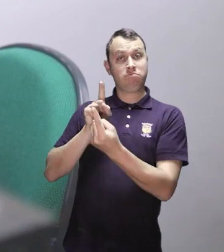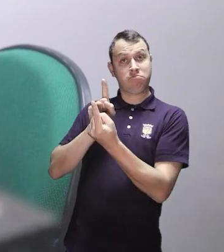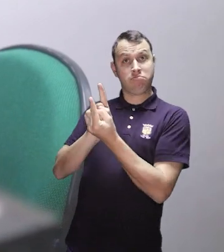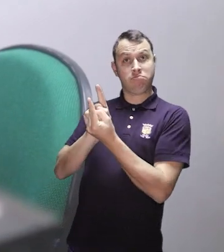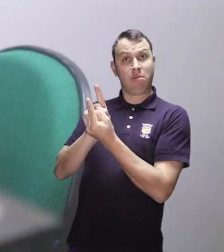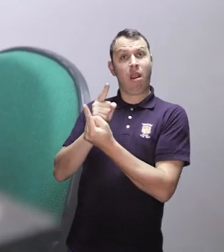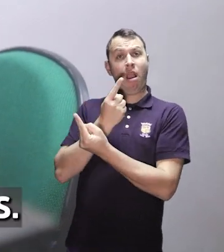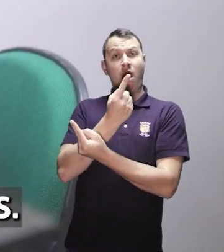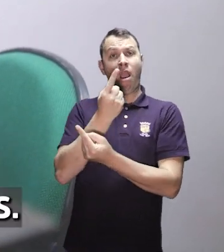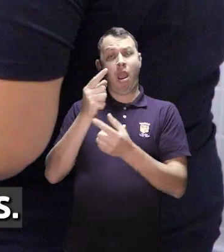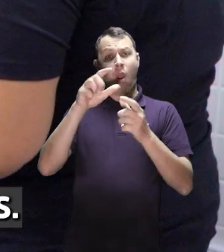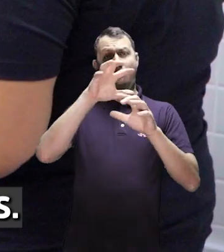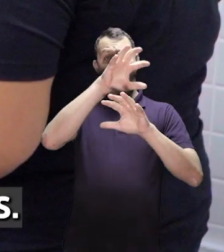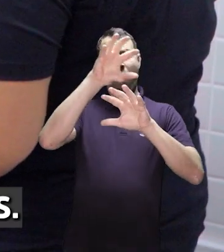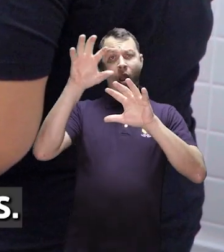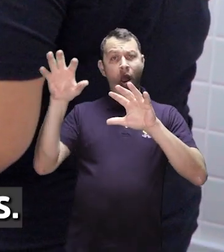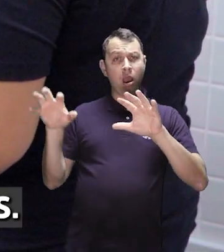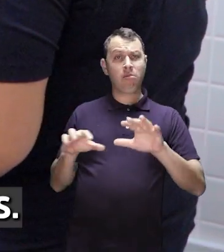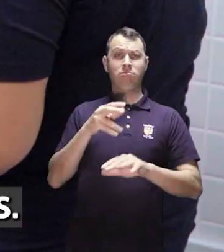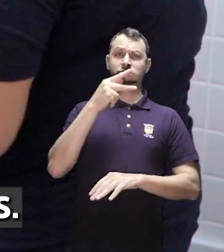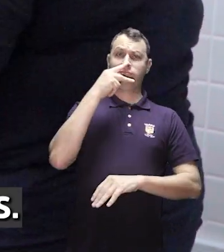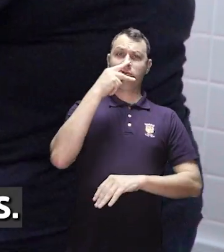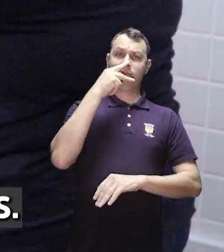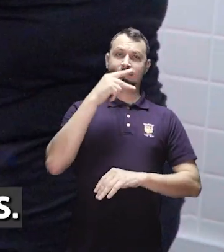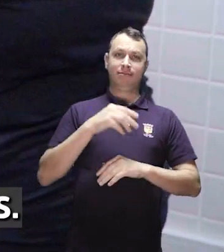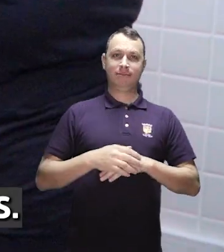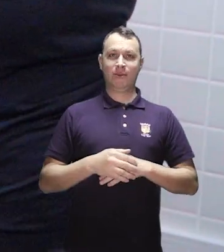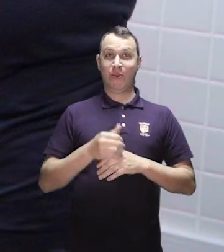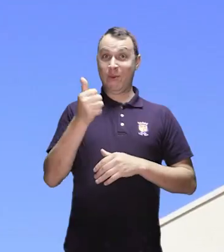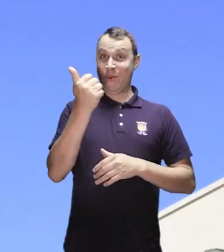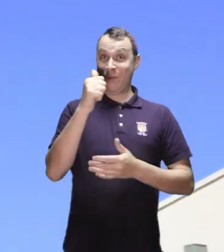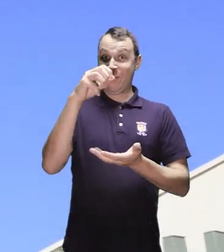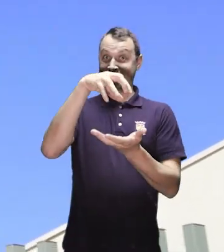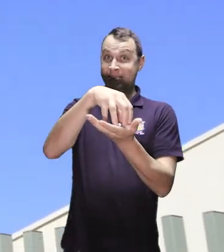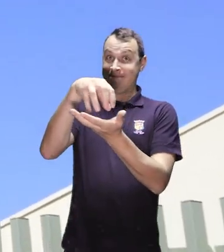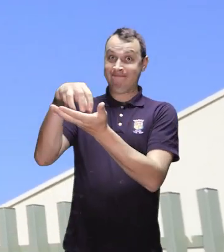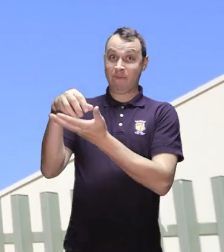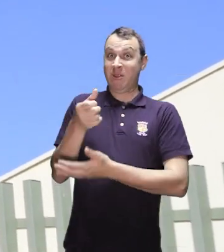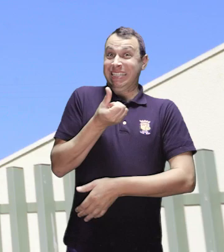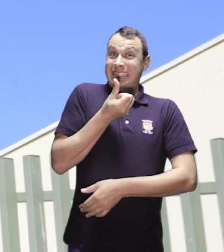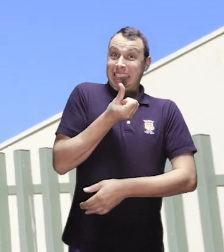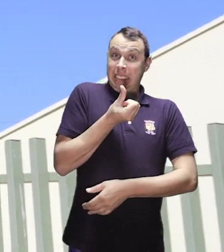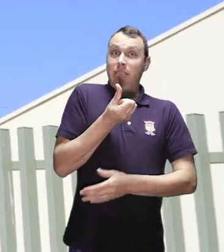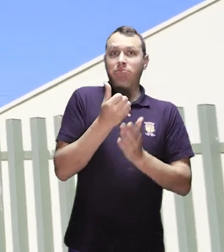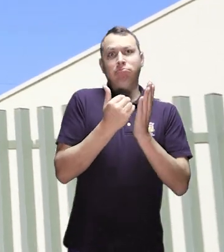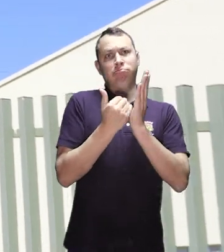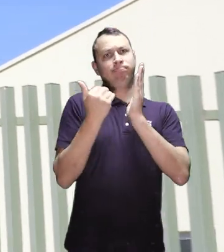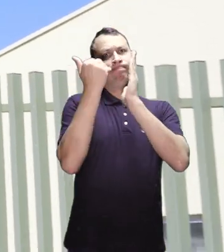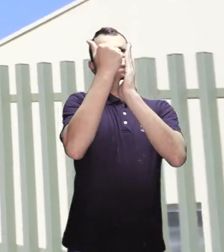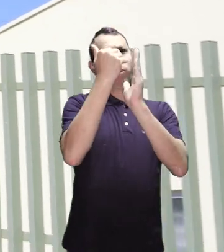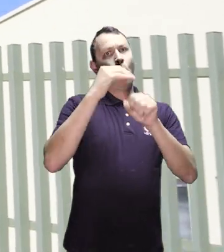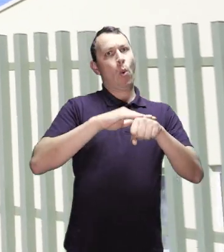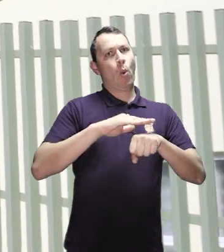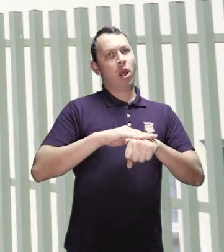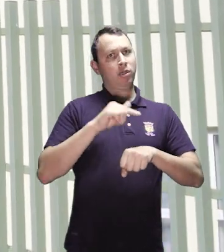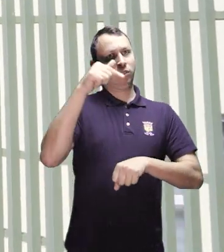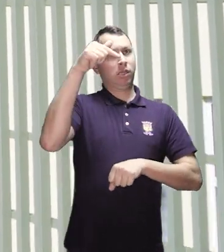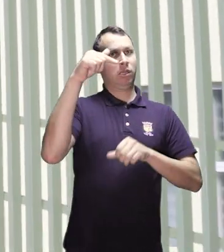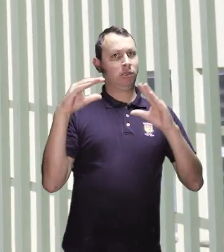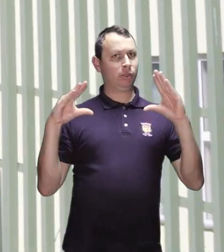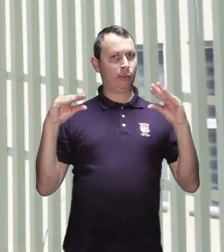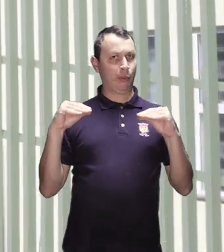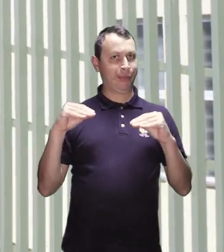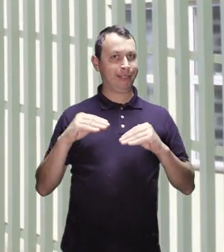atendem e acompanham a população de cada região de Pinhais. São 11 unidades, sendo 6 delas com